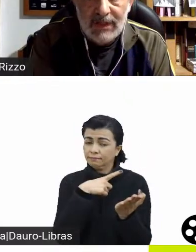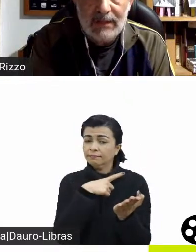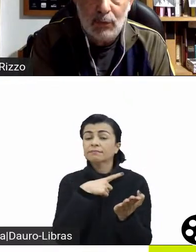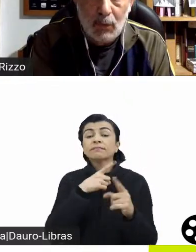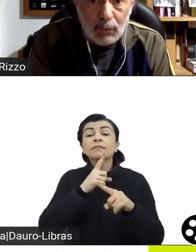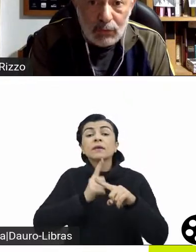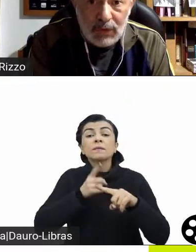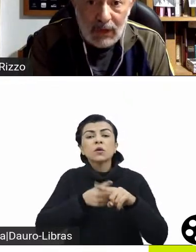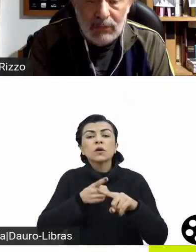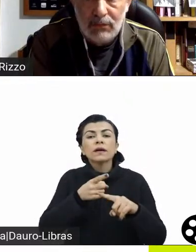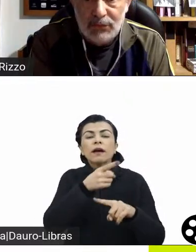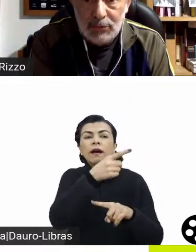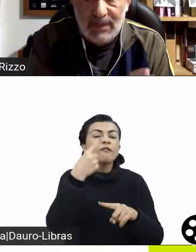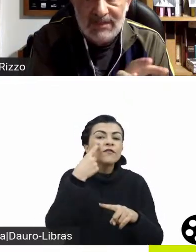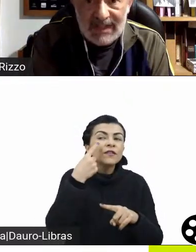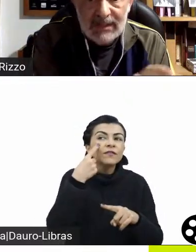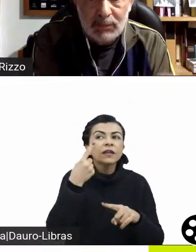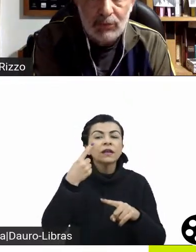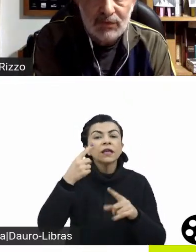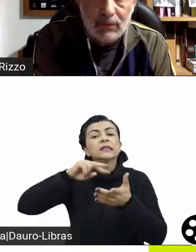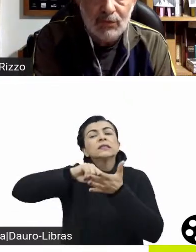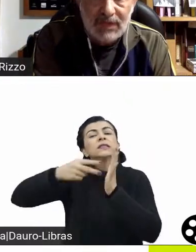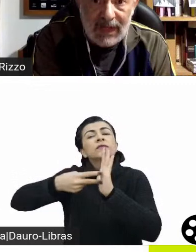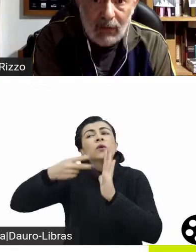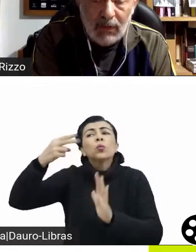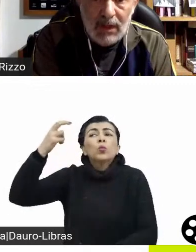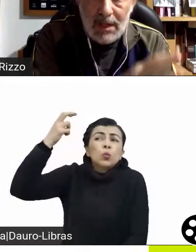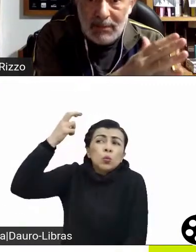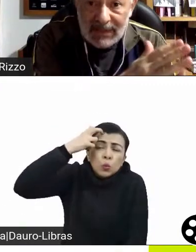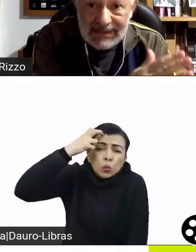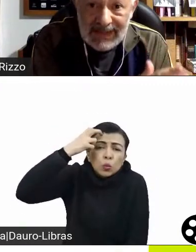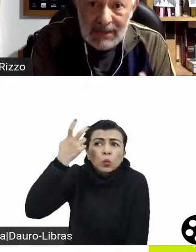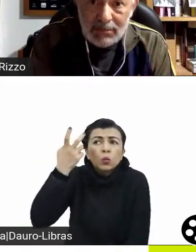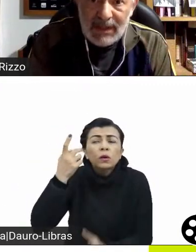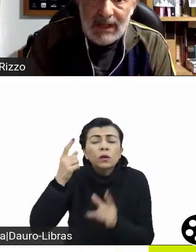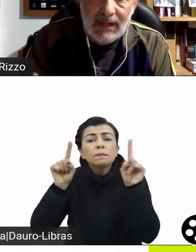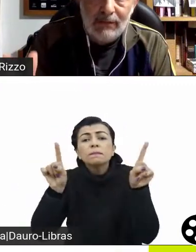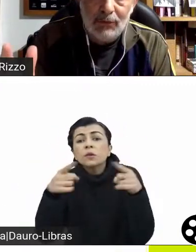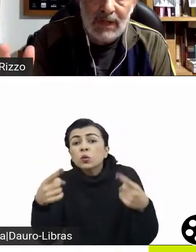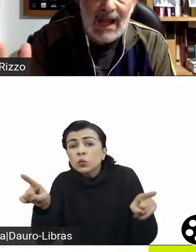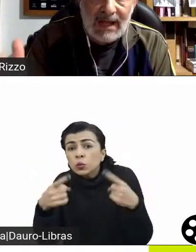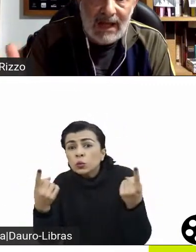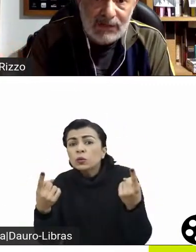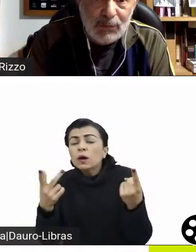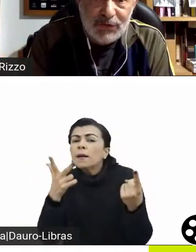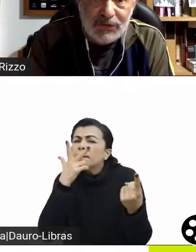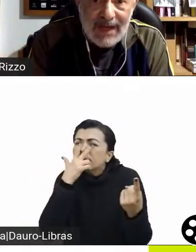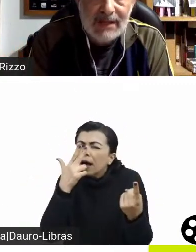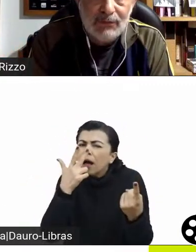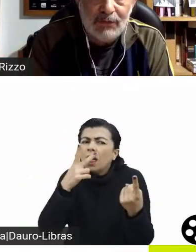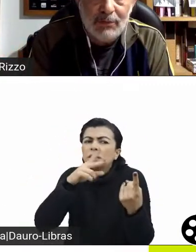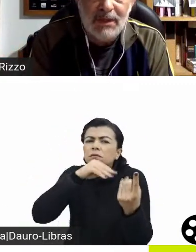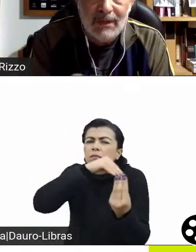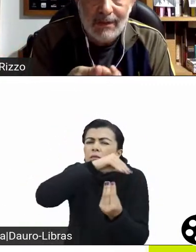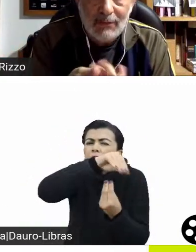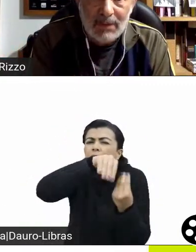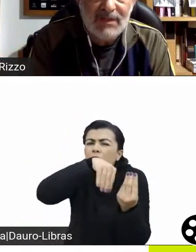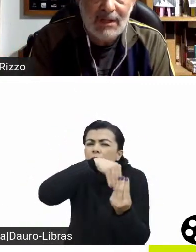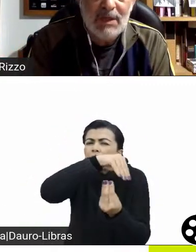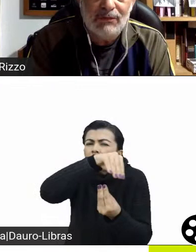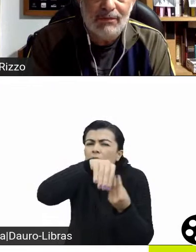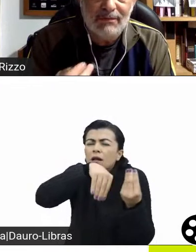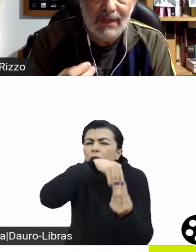do significado cultural de uma certa produção musical para temperar toda a atmosfera do filme